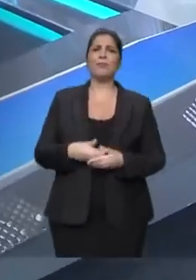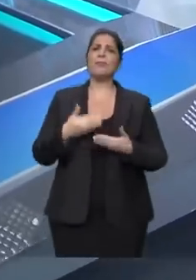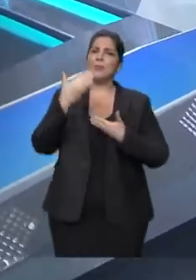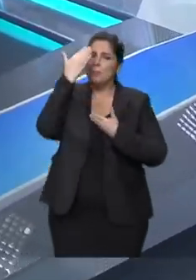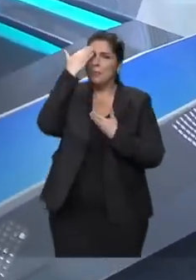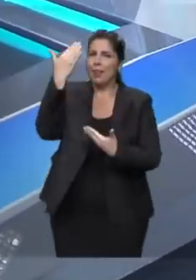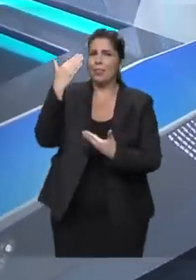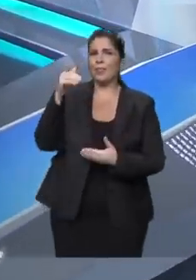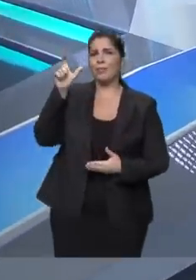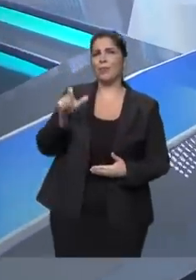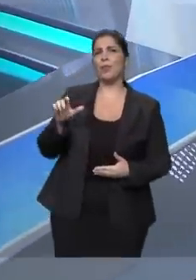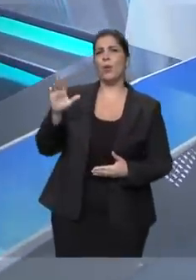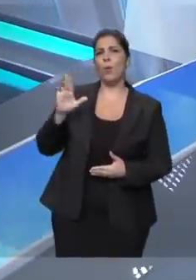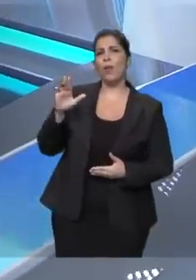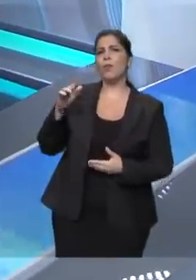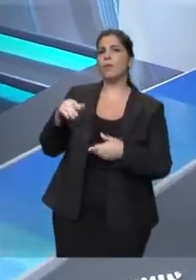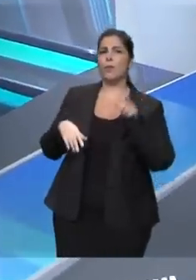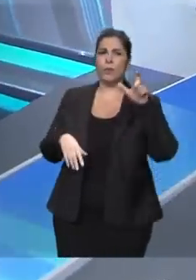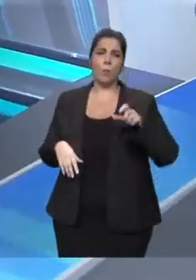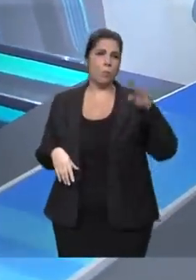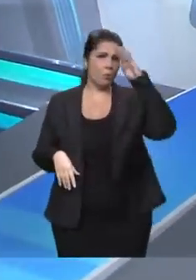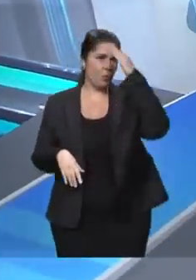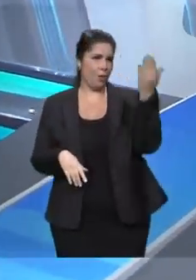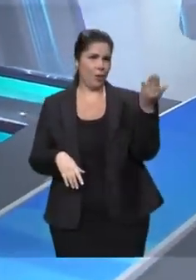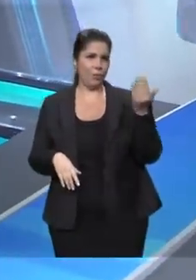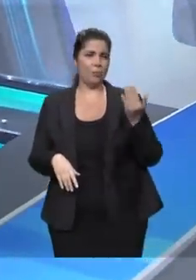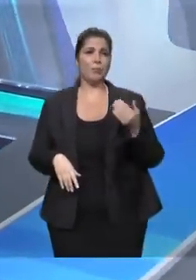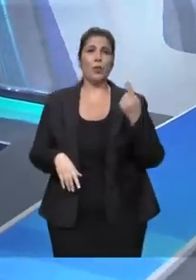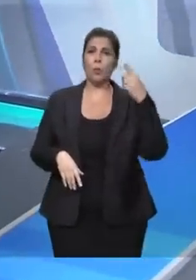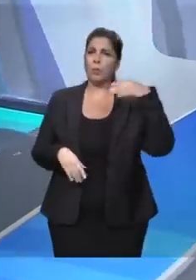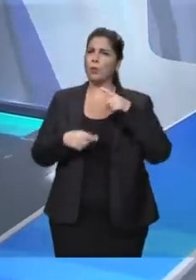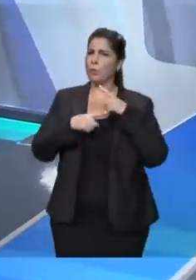Candidato Bolsonaro, um minuto e meio para as suas considerações finais, por favor.